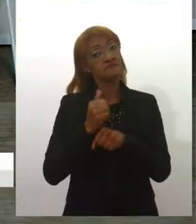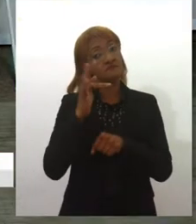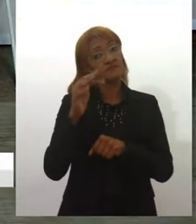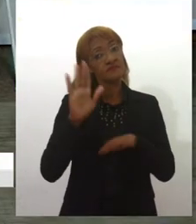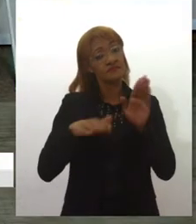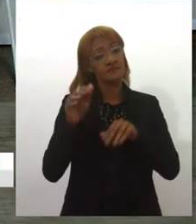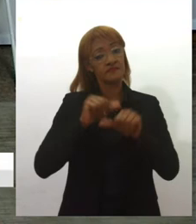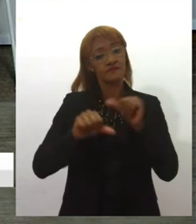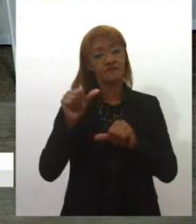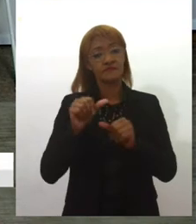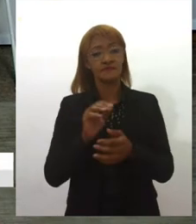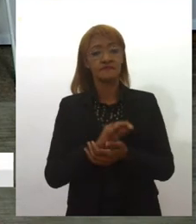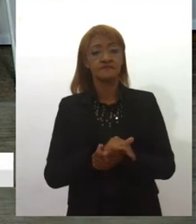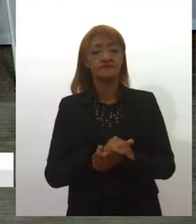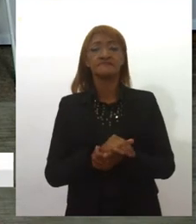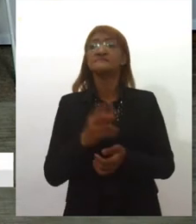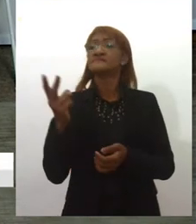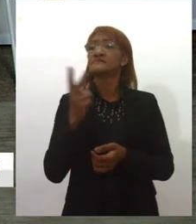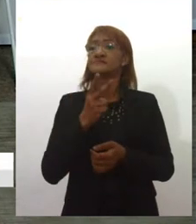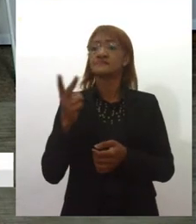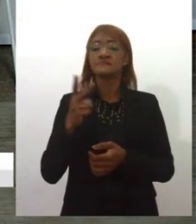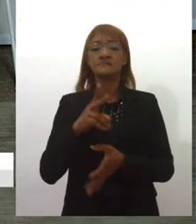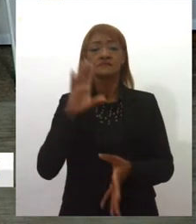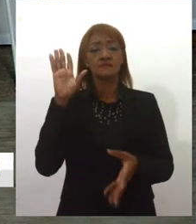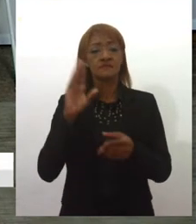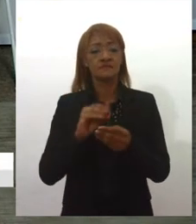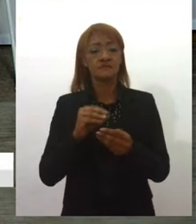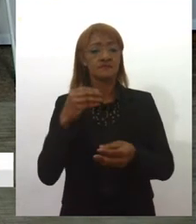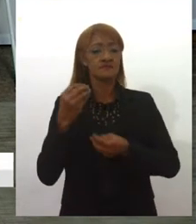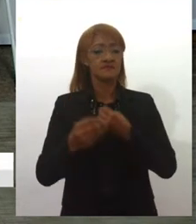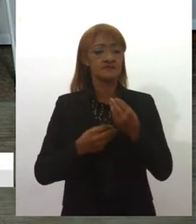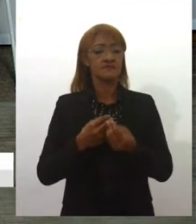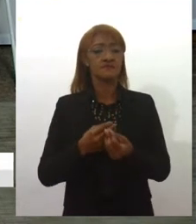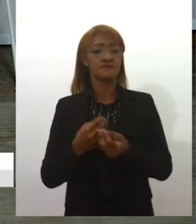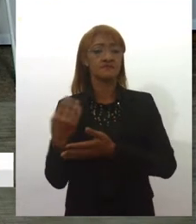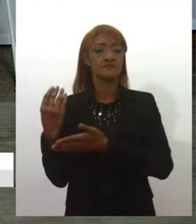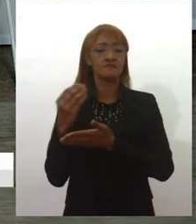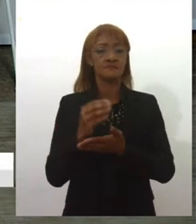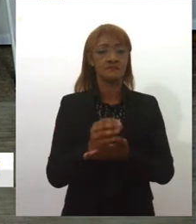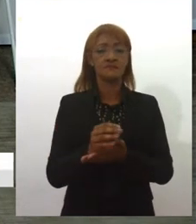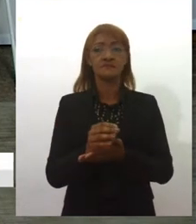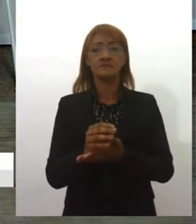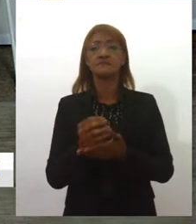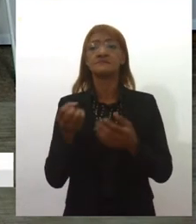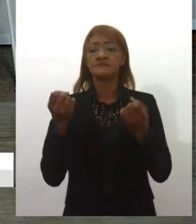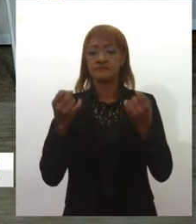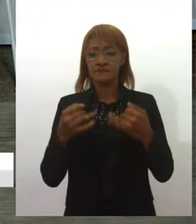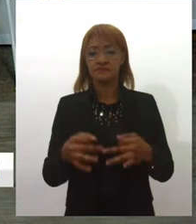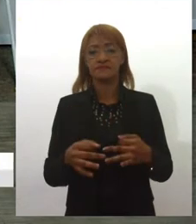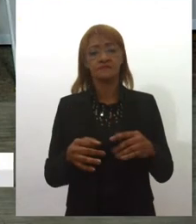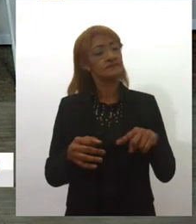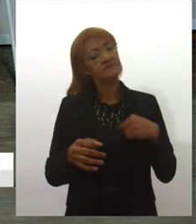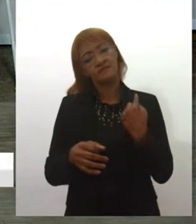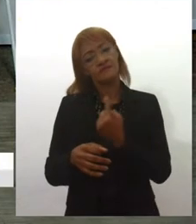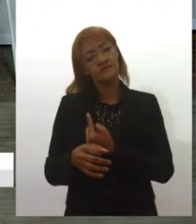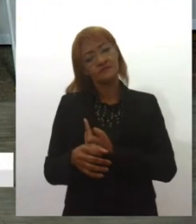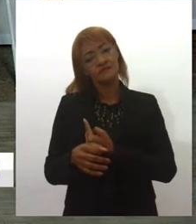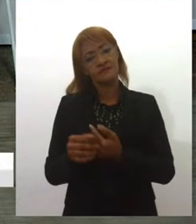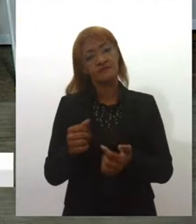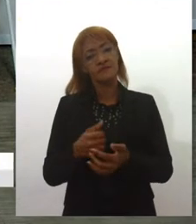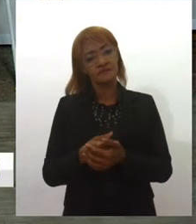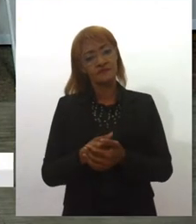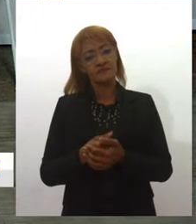Quando vocês trazem esse panorama sobre os investimentos, justifica o nosso, a nossa